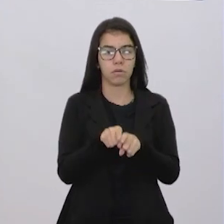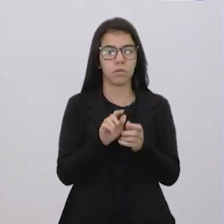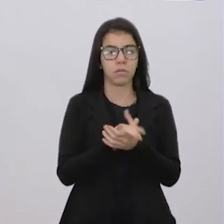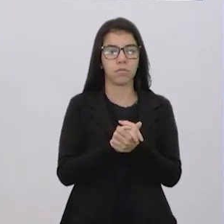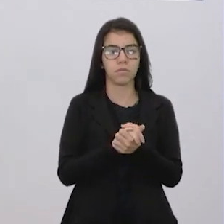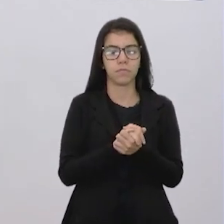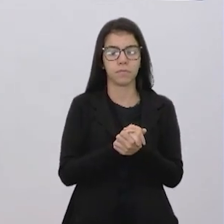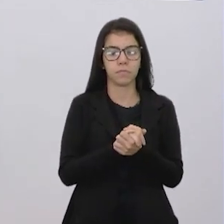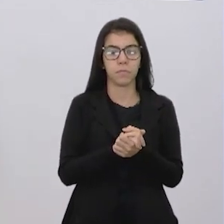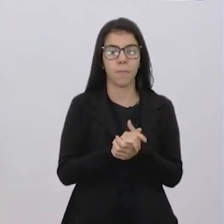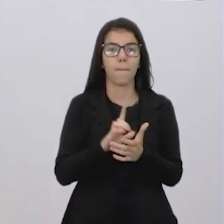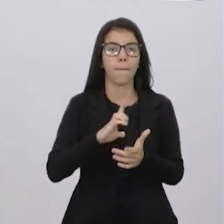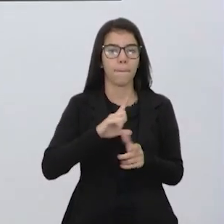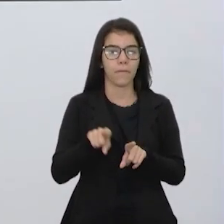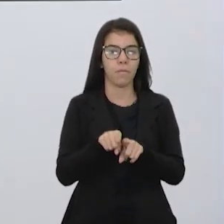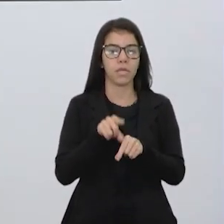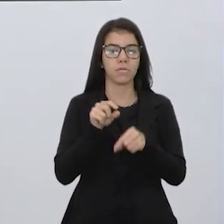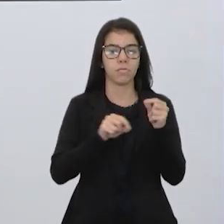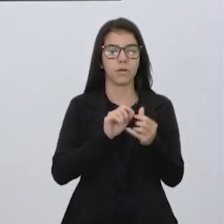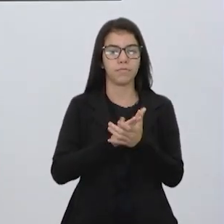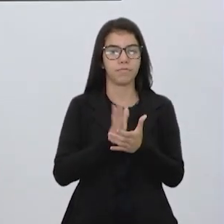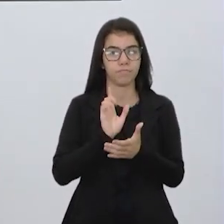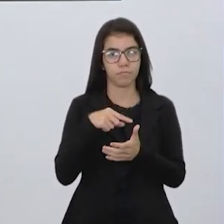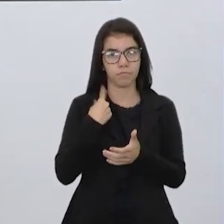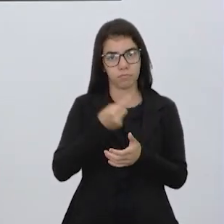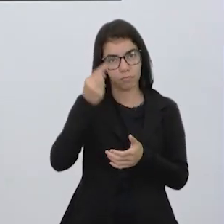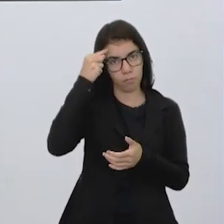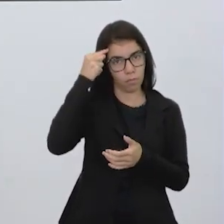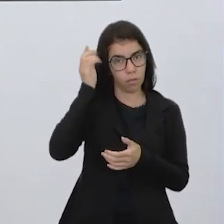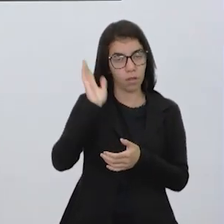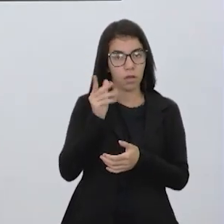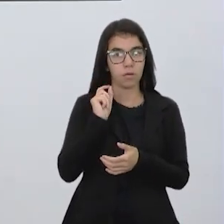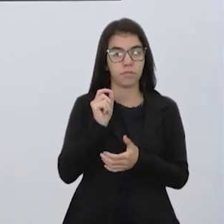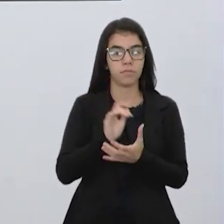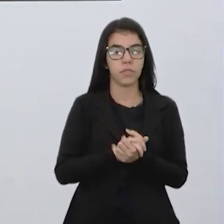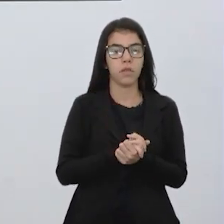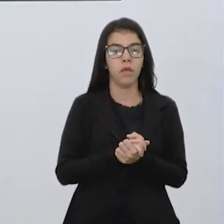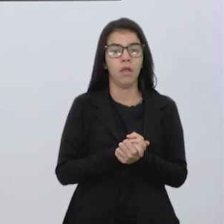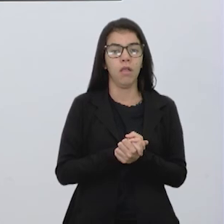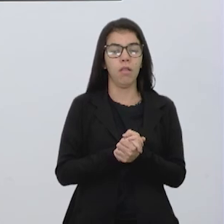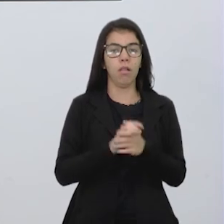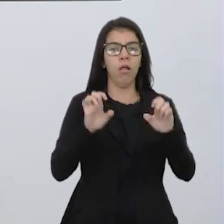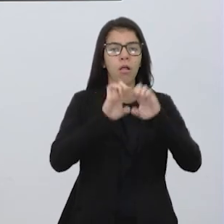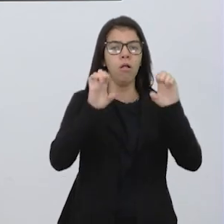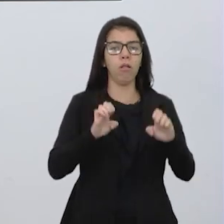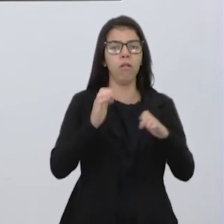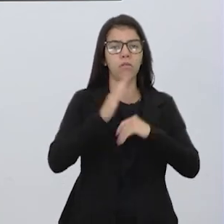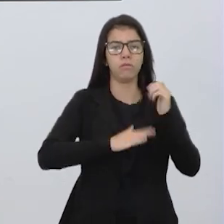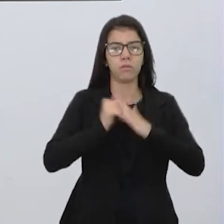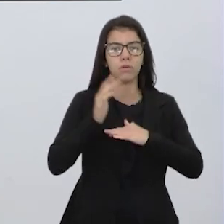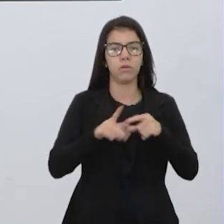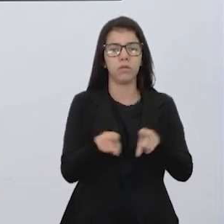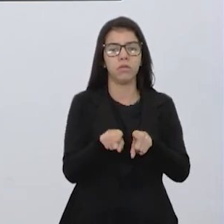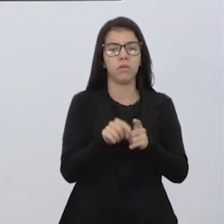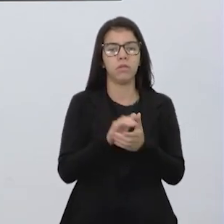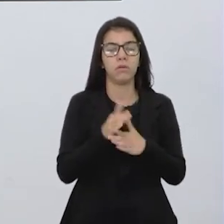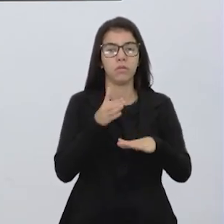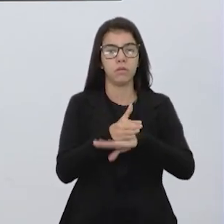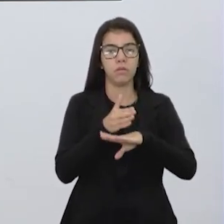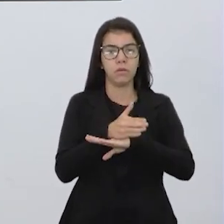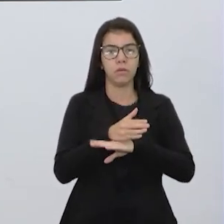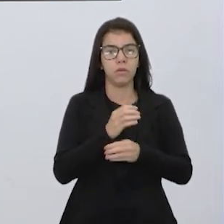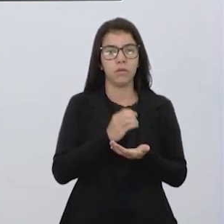plástico chegar até a gente, será que a gente já parou para pensar na estrutura que é montada para que a gente tenha acesso a uma